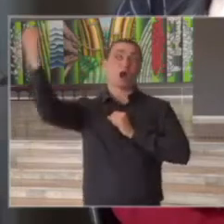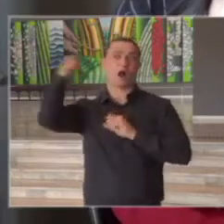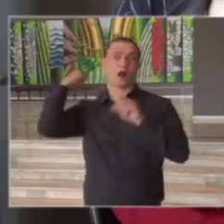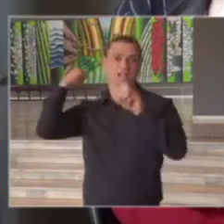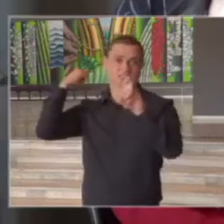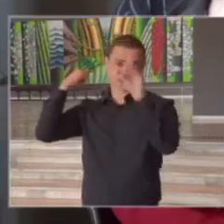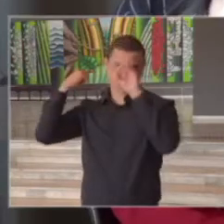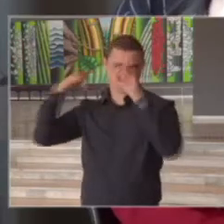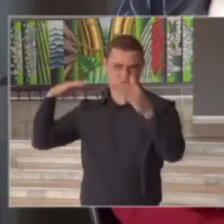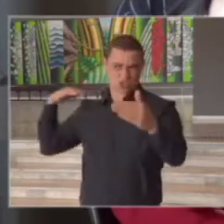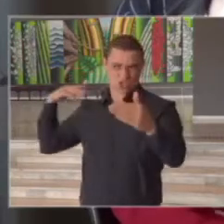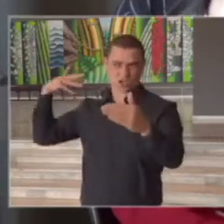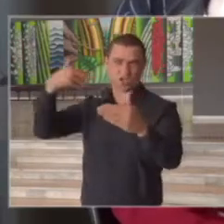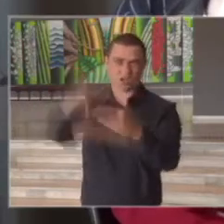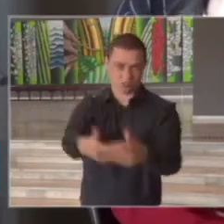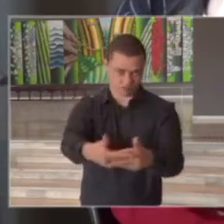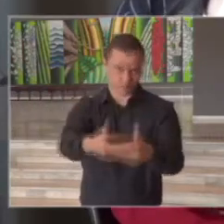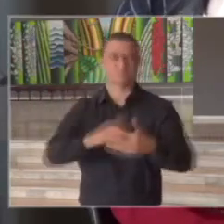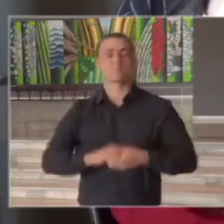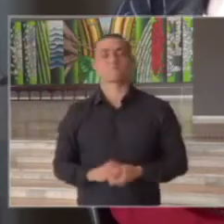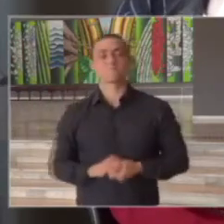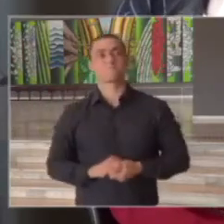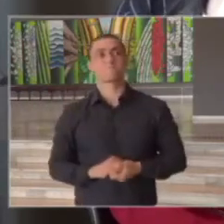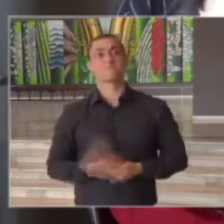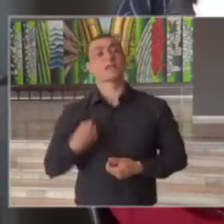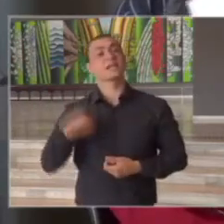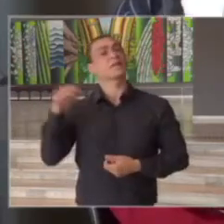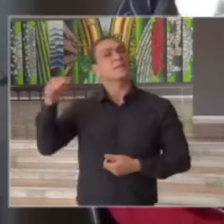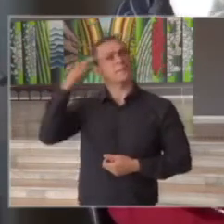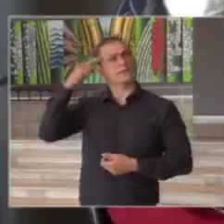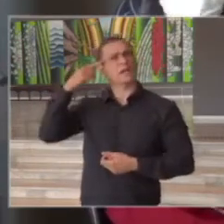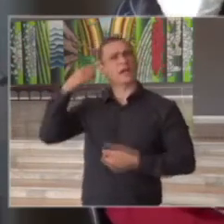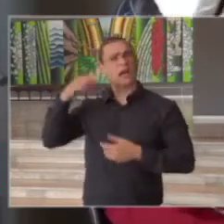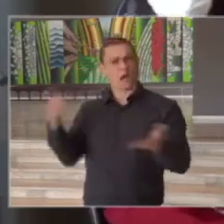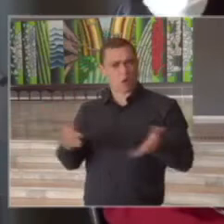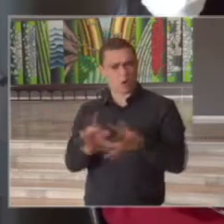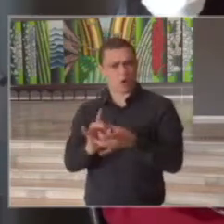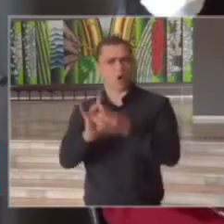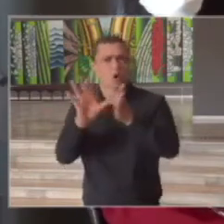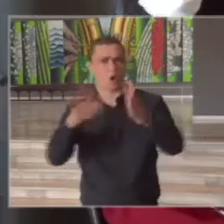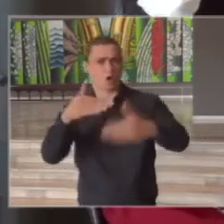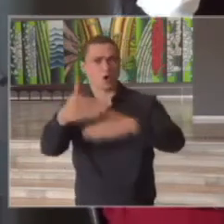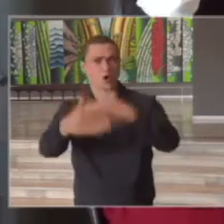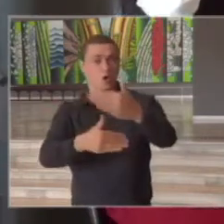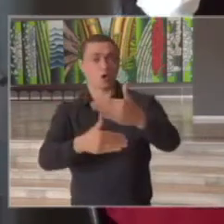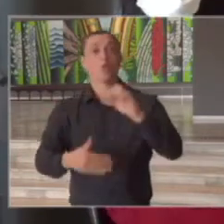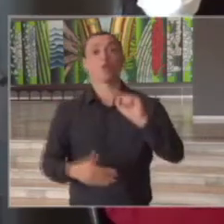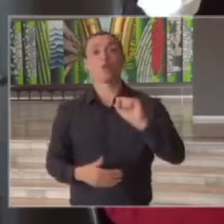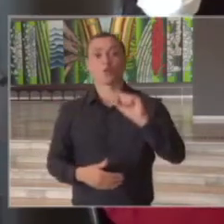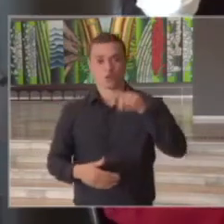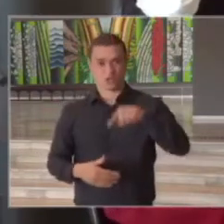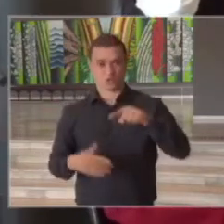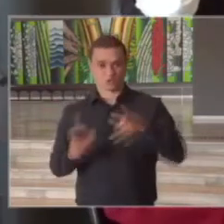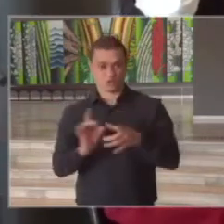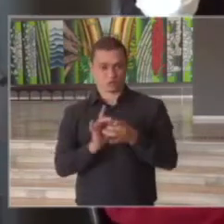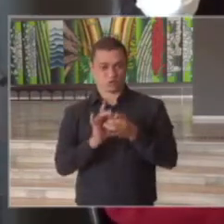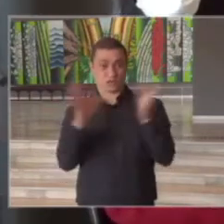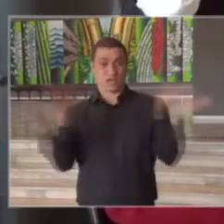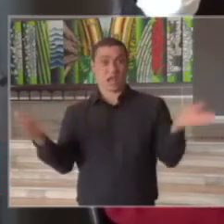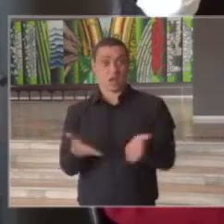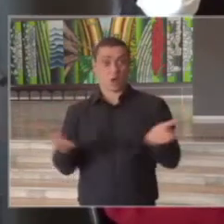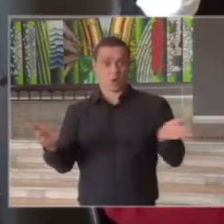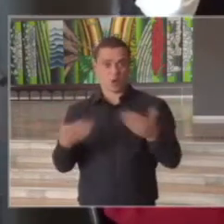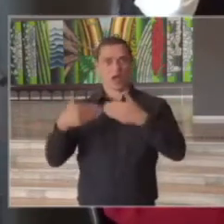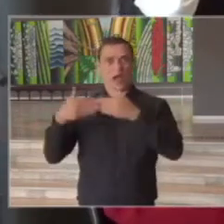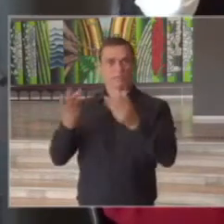mais ou menos para trás pensando nessa flexibilização o reflexo dessa flexibilização dessa